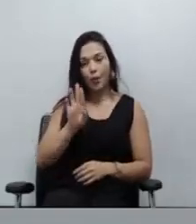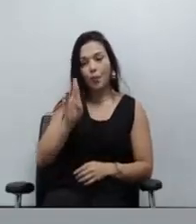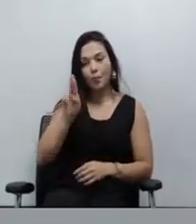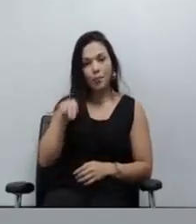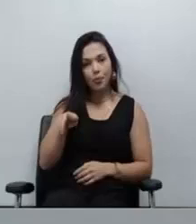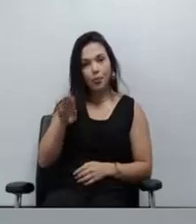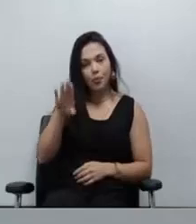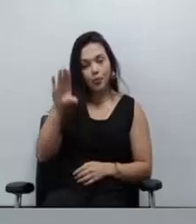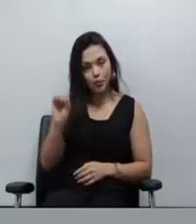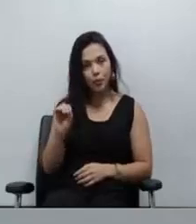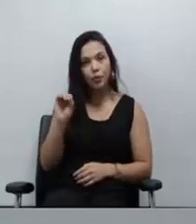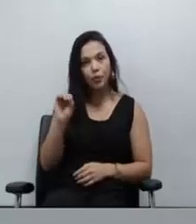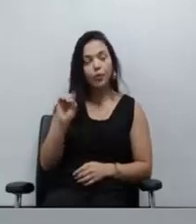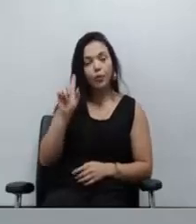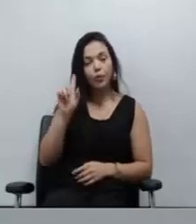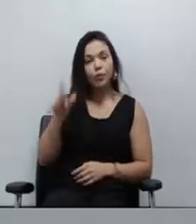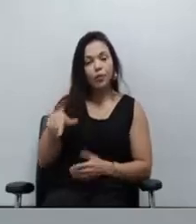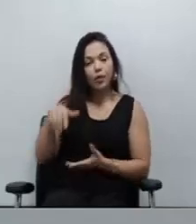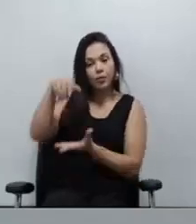da unidade de Ribeirão Preto.